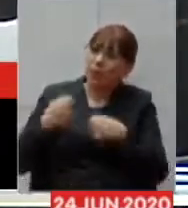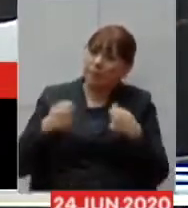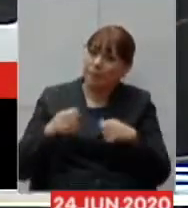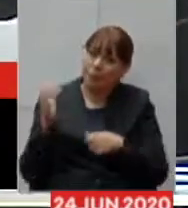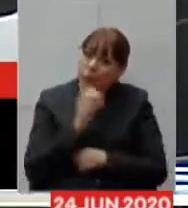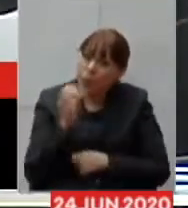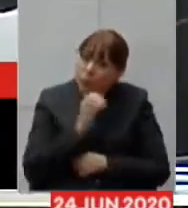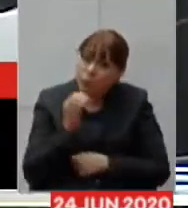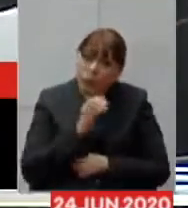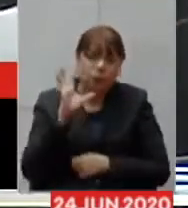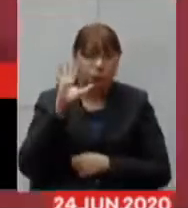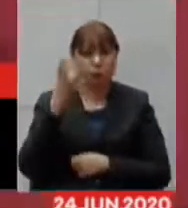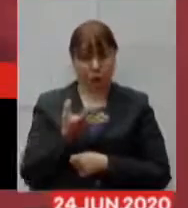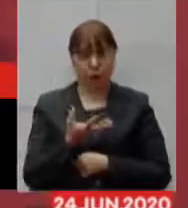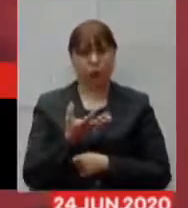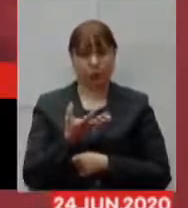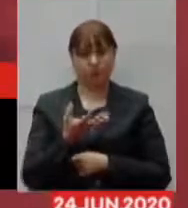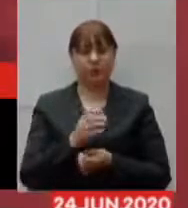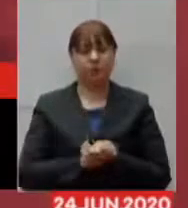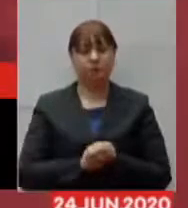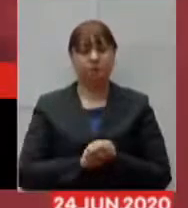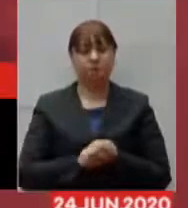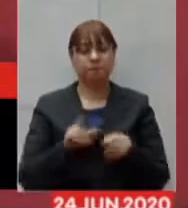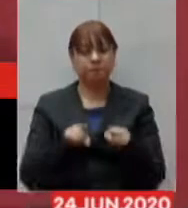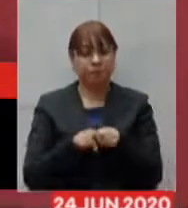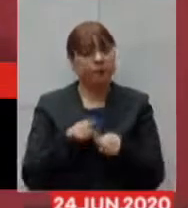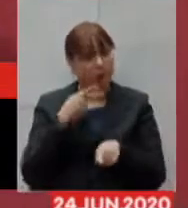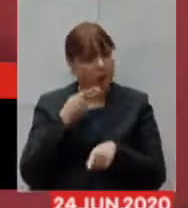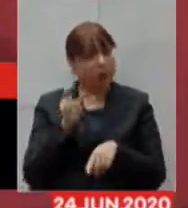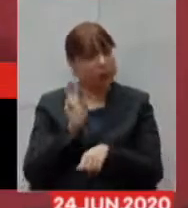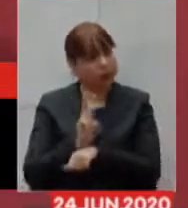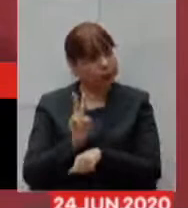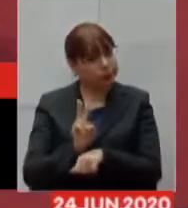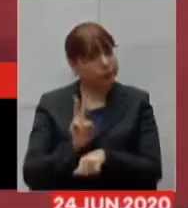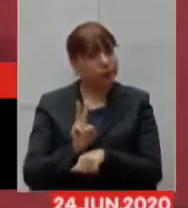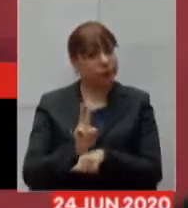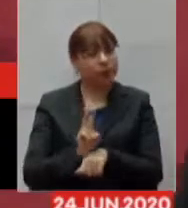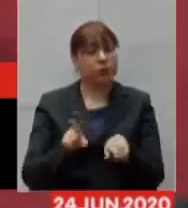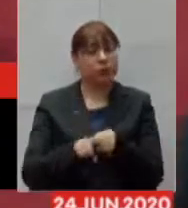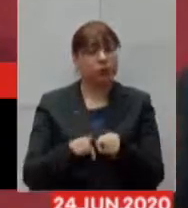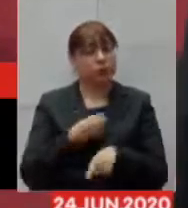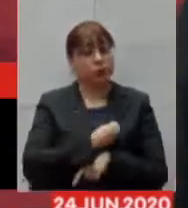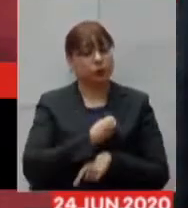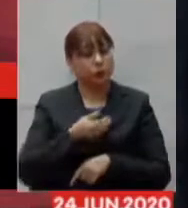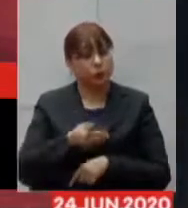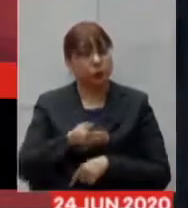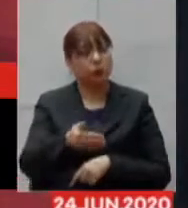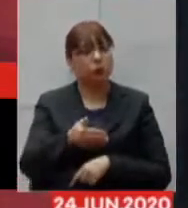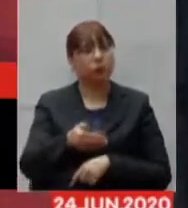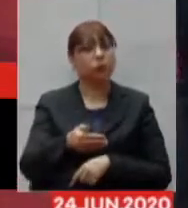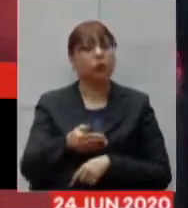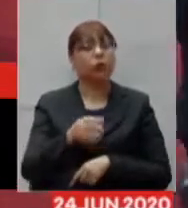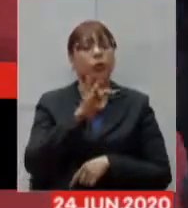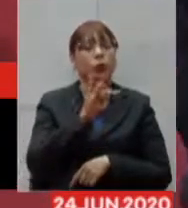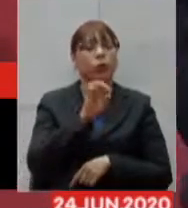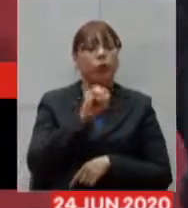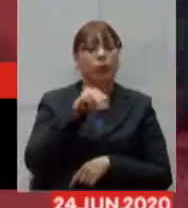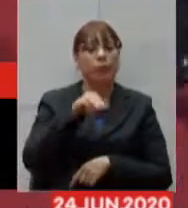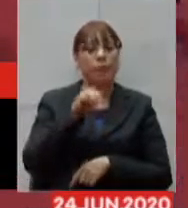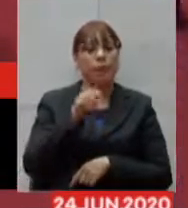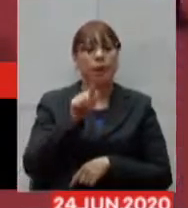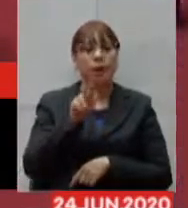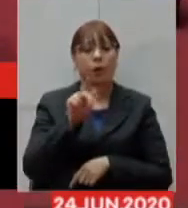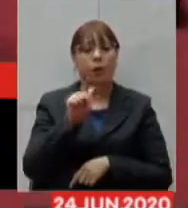emergenciais e também ele afirma que está aguardando implantação e funcionamento do novo tomógrafo na